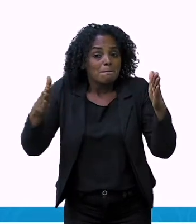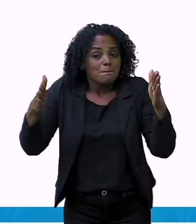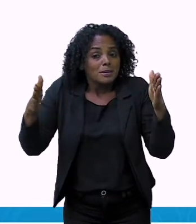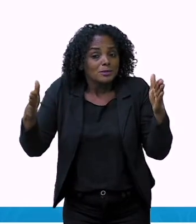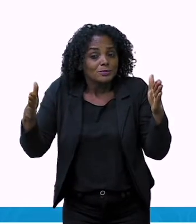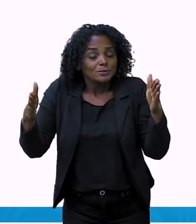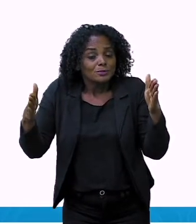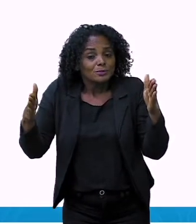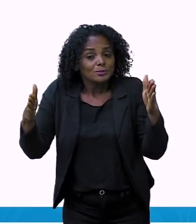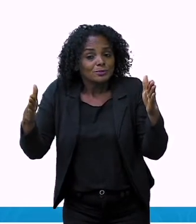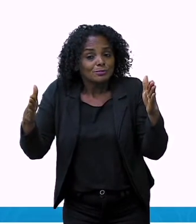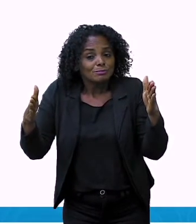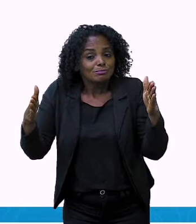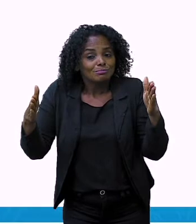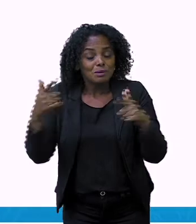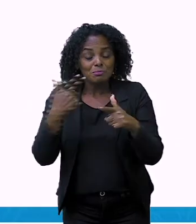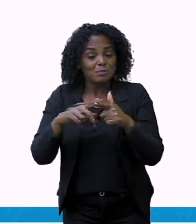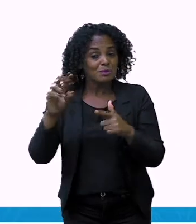que vai resolver o problema?